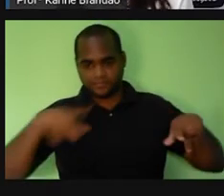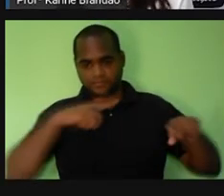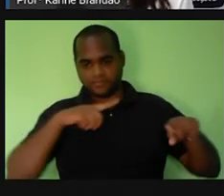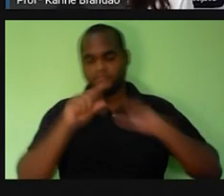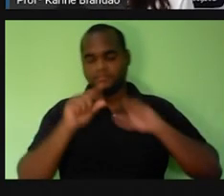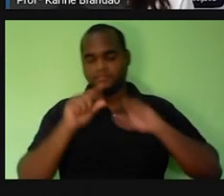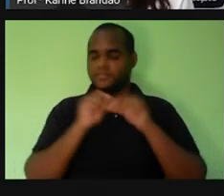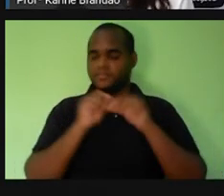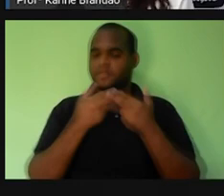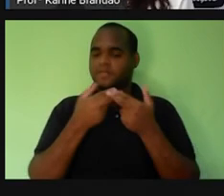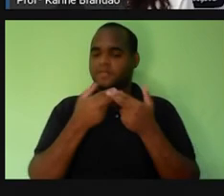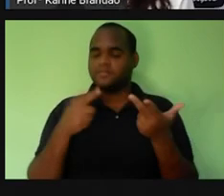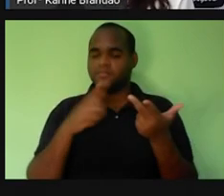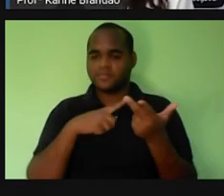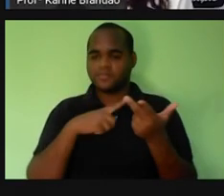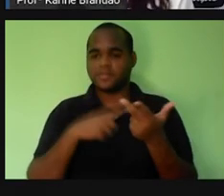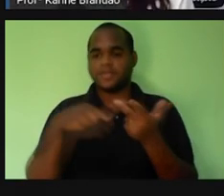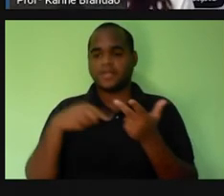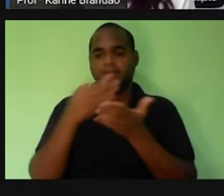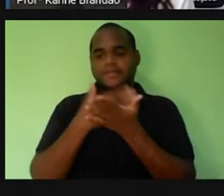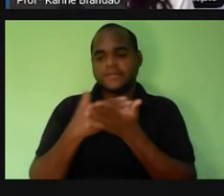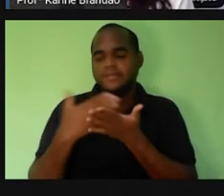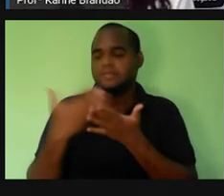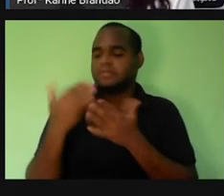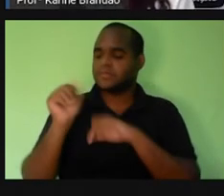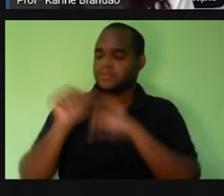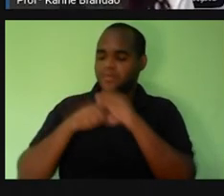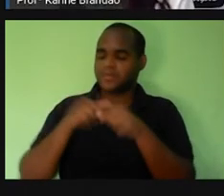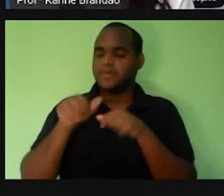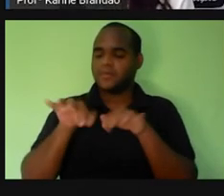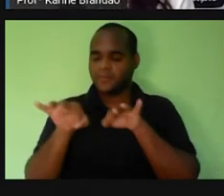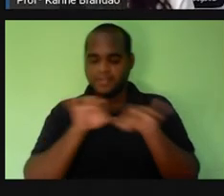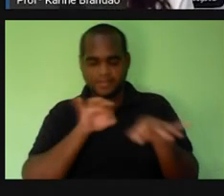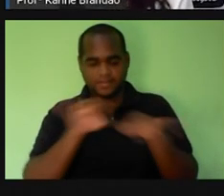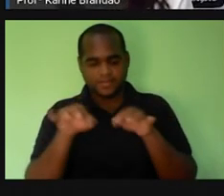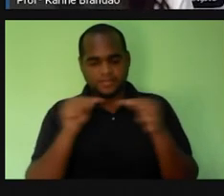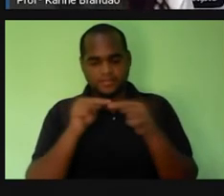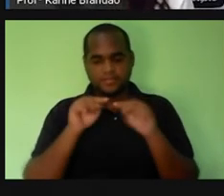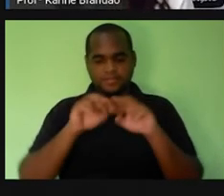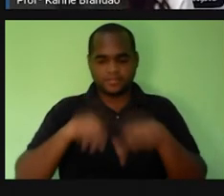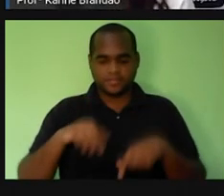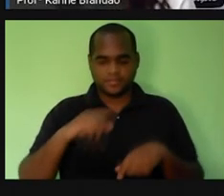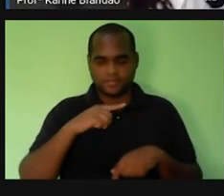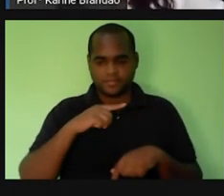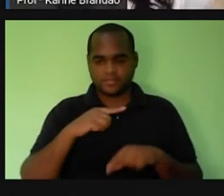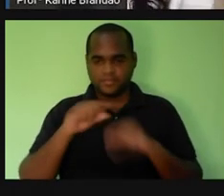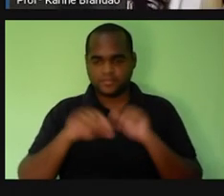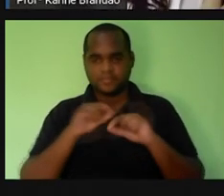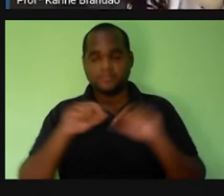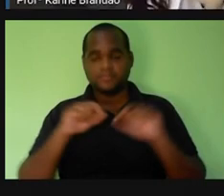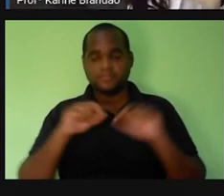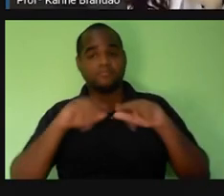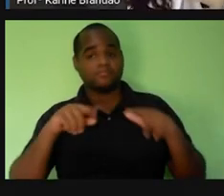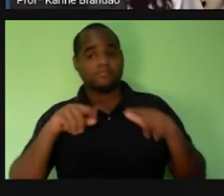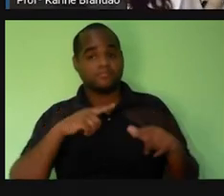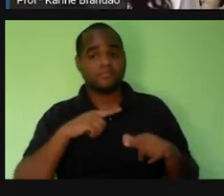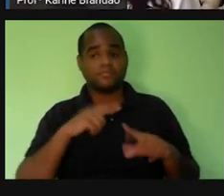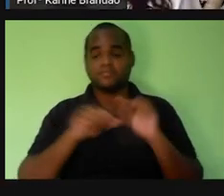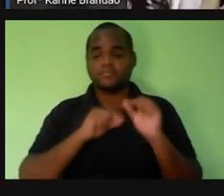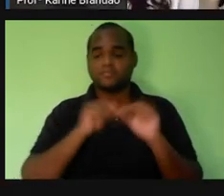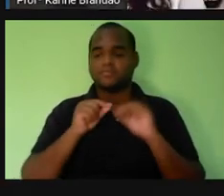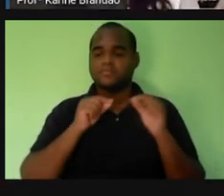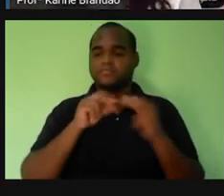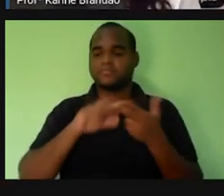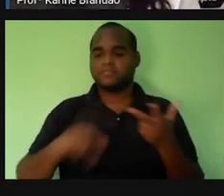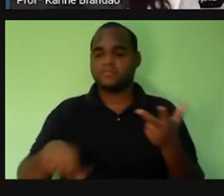um, vão gerar organizados, vão gerar, vão formar um organismo. Então, nós, né? A